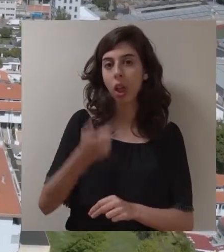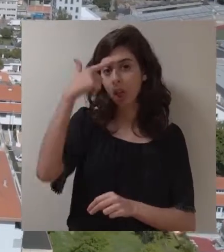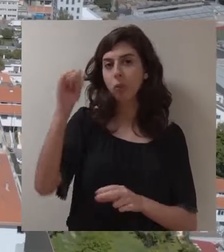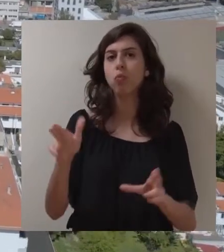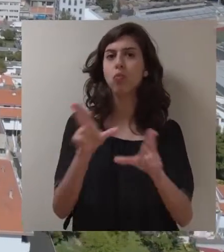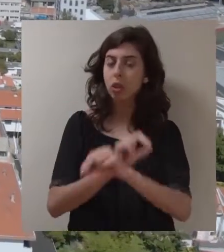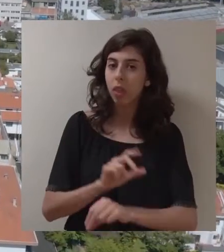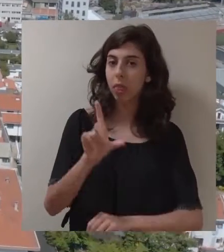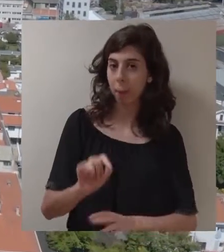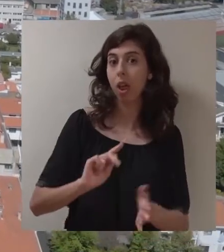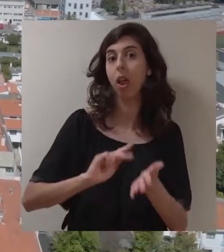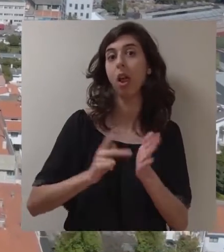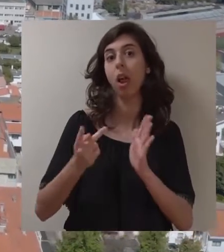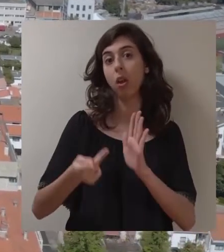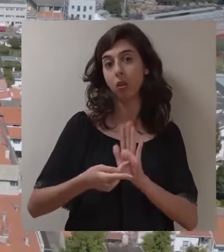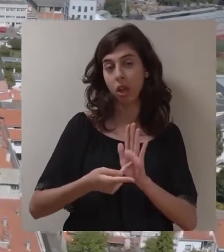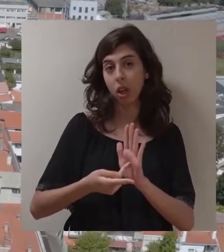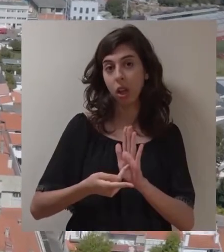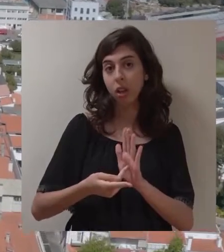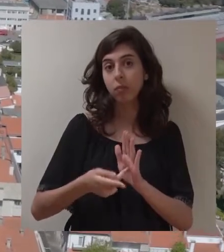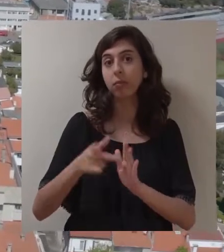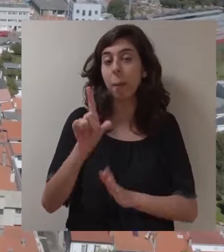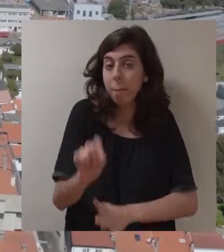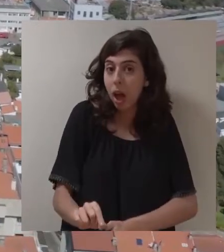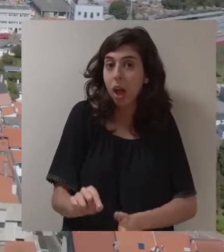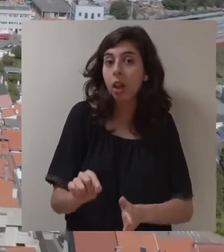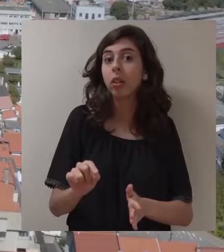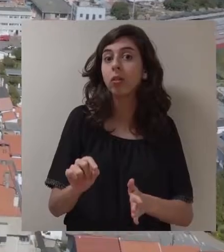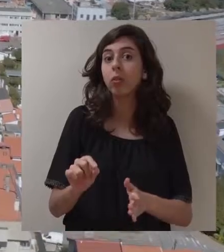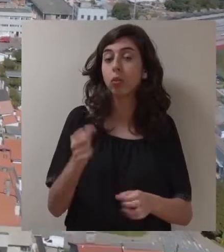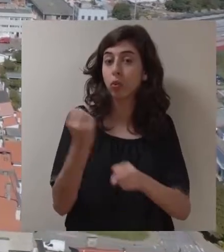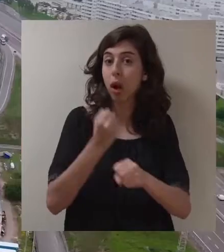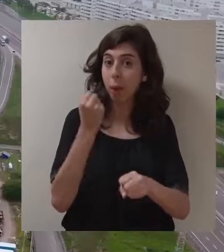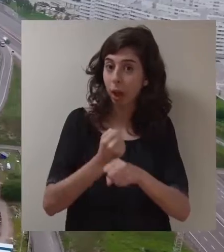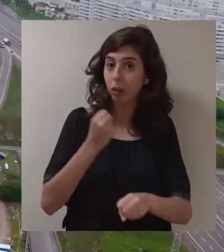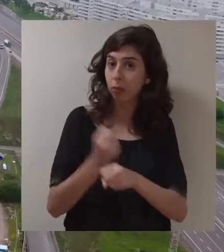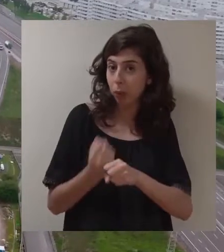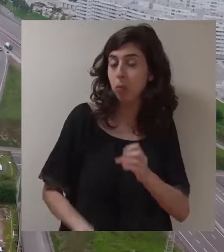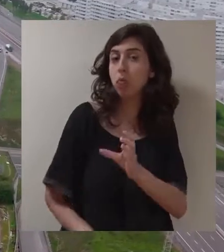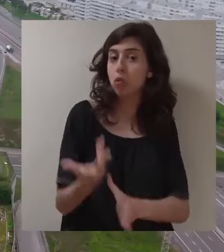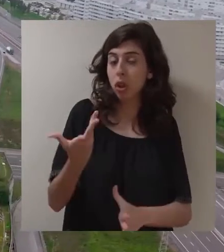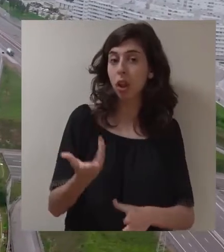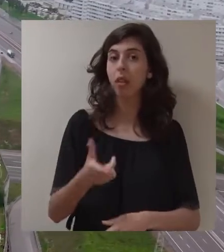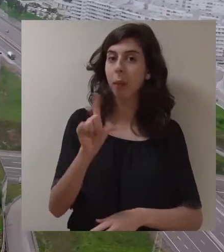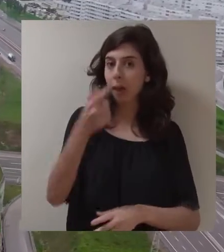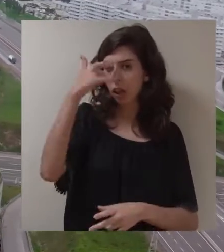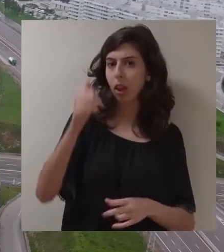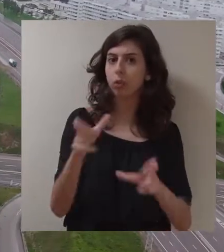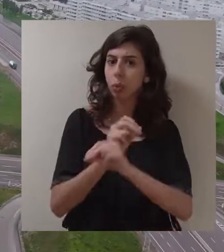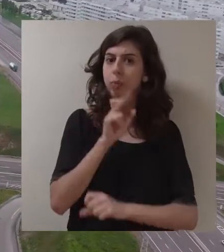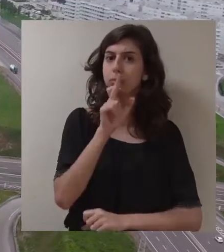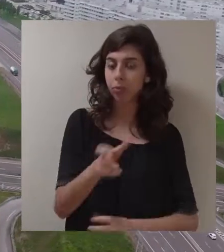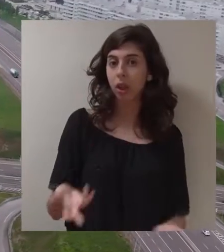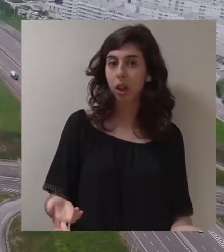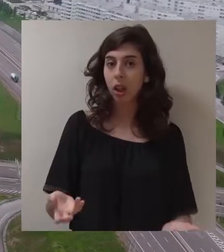que inova também na dimensão tecnológica, que inova também na lógica do emprego e do empreendedorismo, mas uma cidade que inova nas